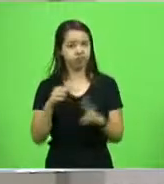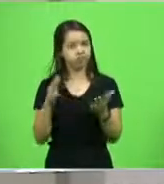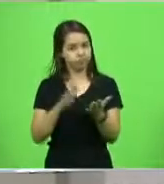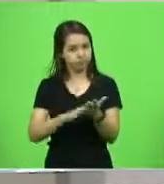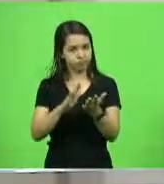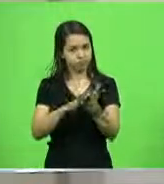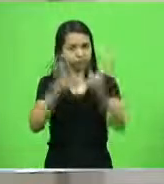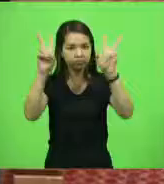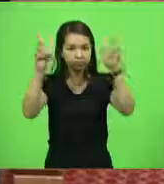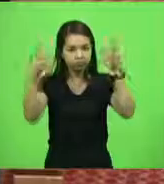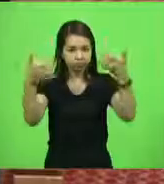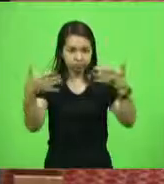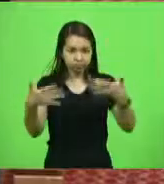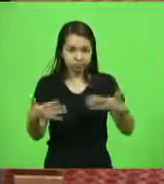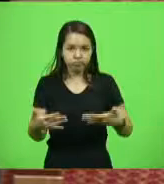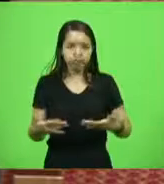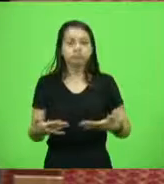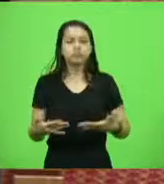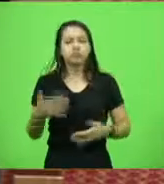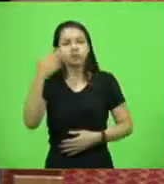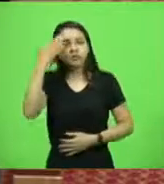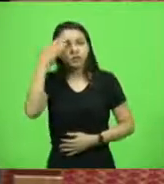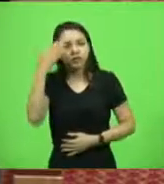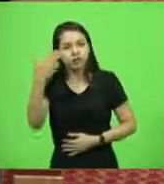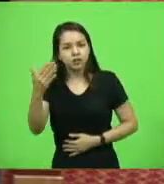casa. Obrigado, deputado Albaquita.